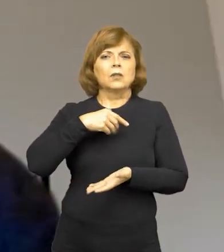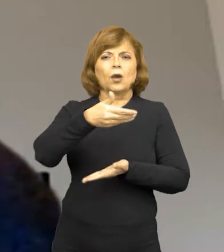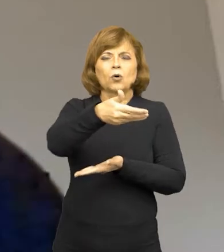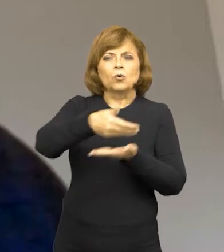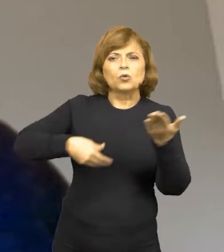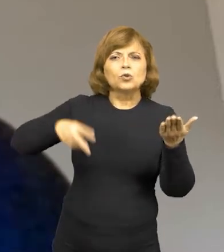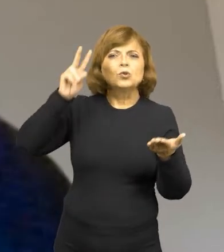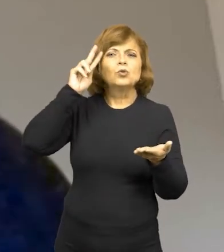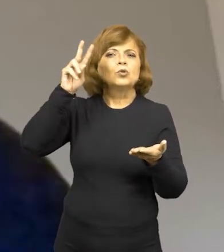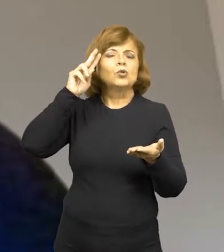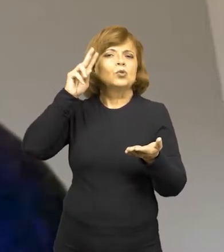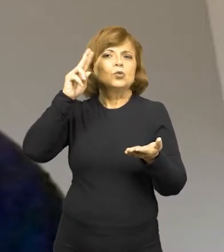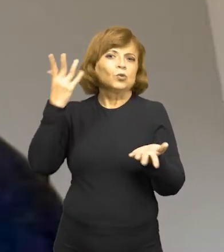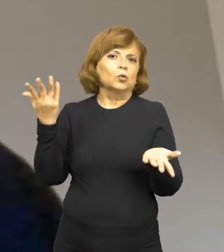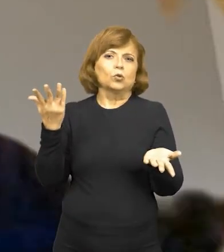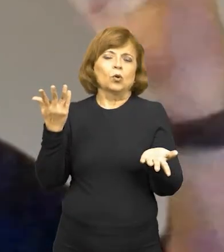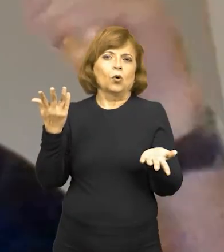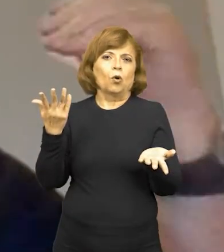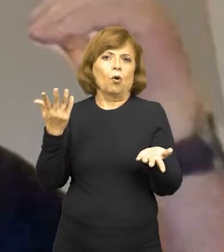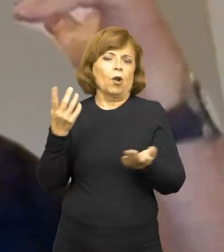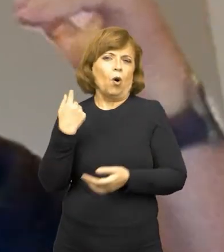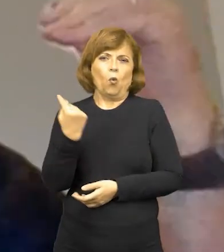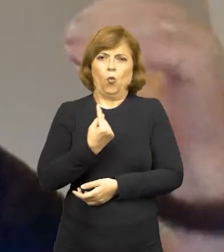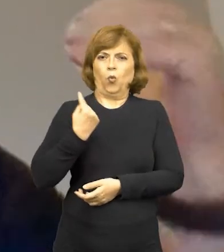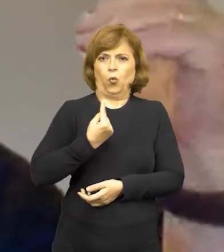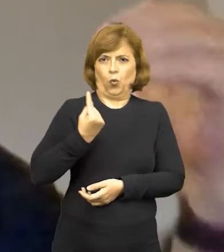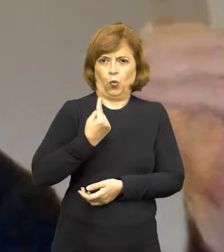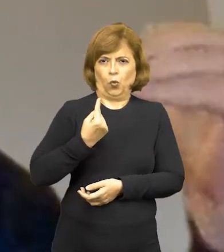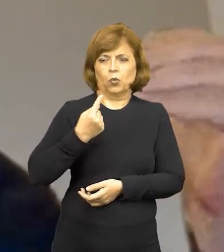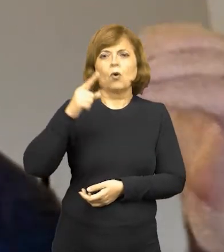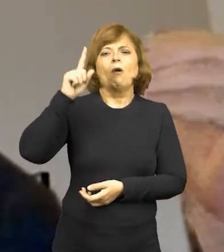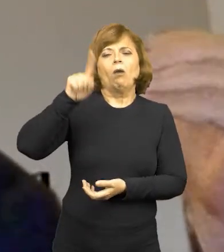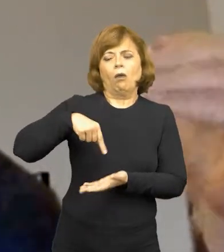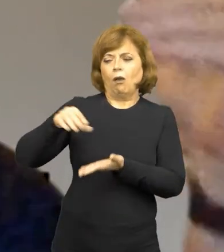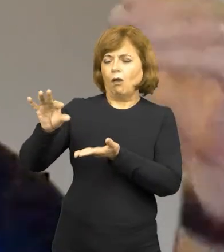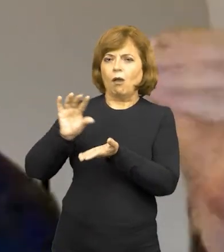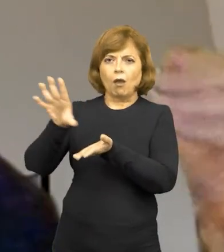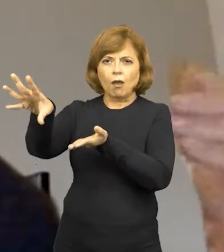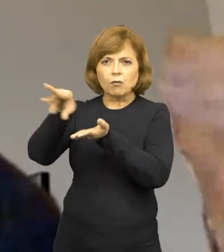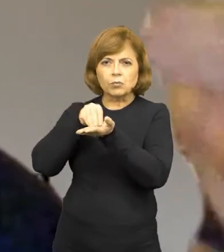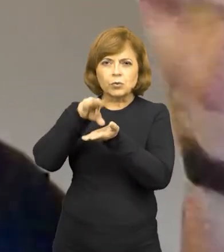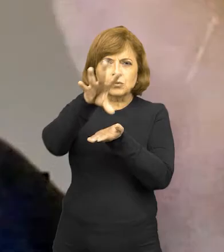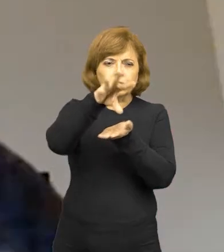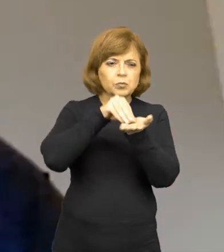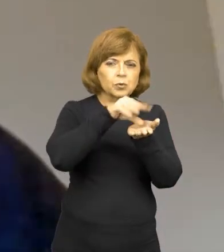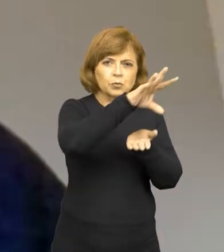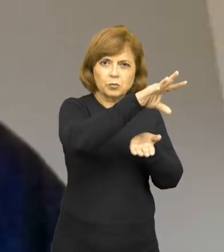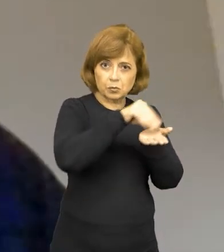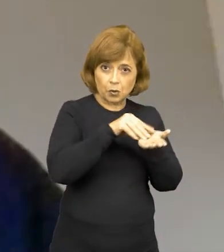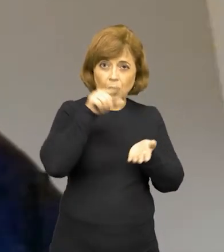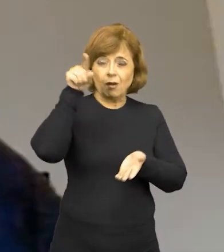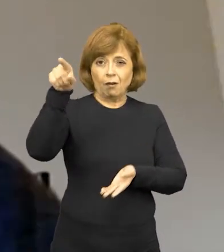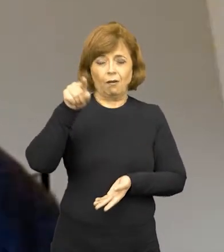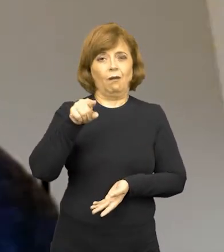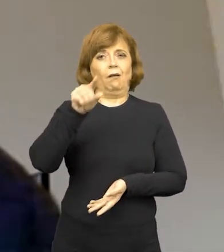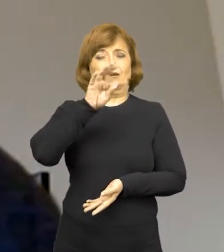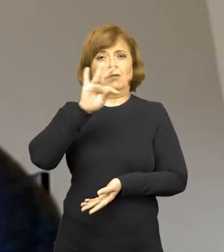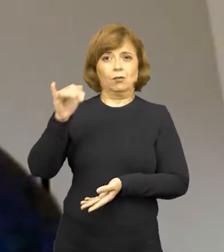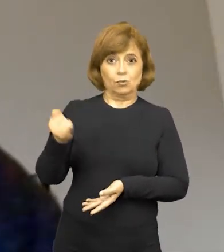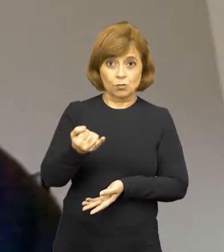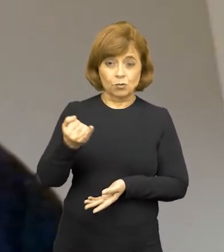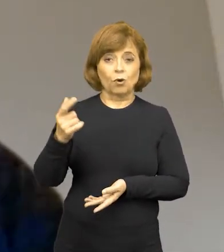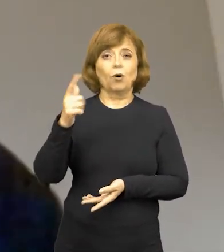histórico imbatível, até porque são peças trazidas por Dom João VI quando veio para o Brasil em